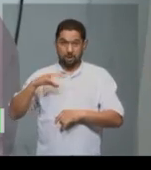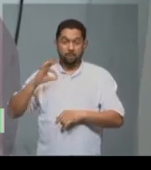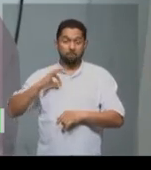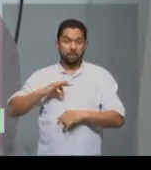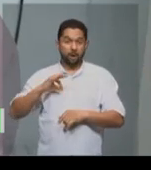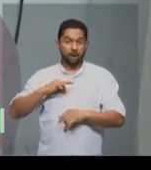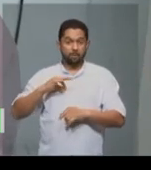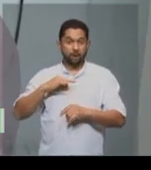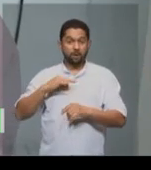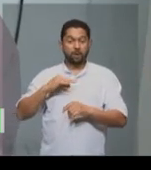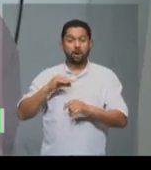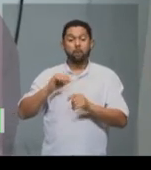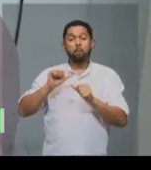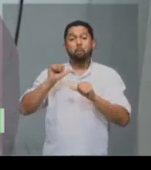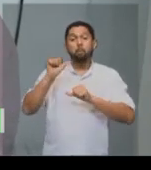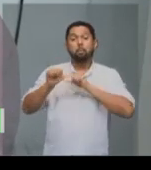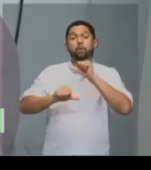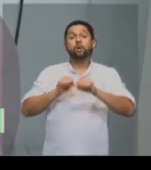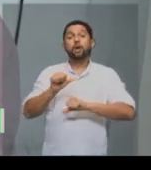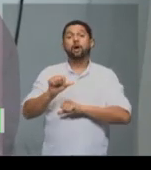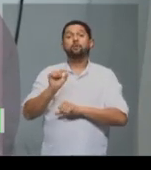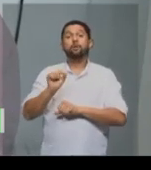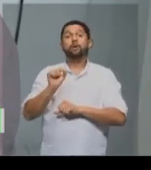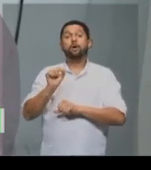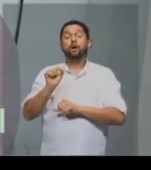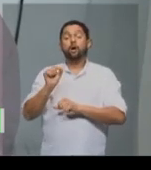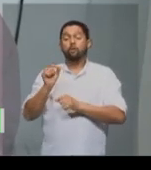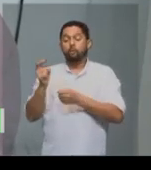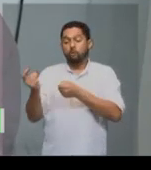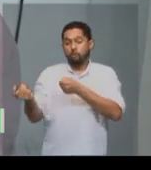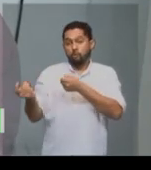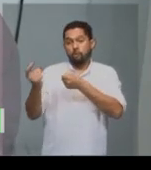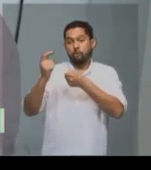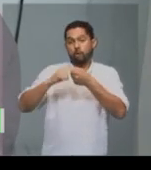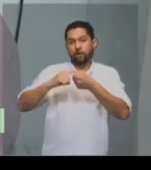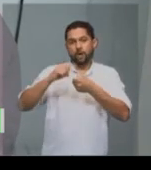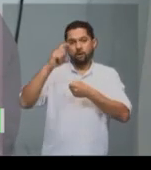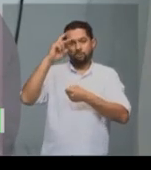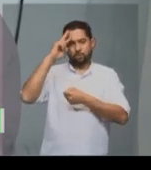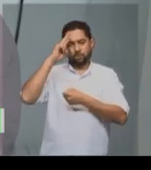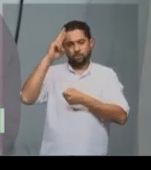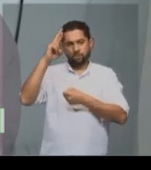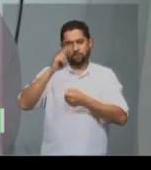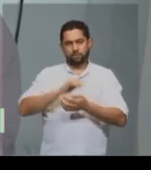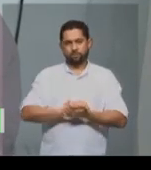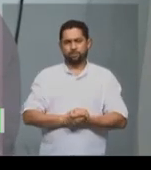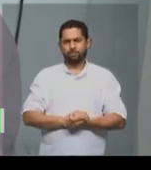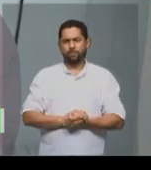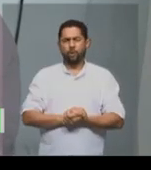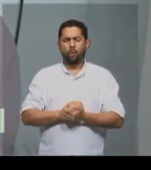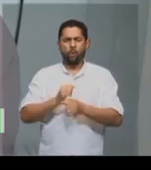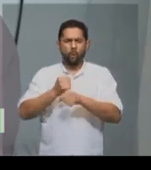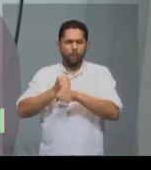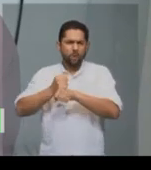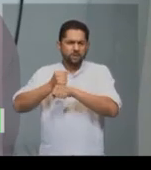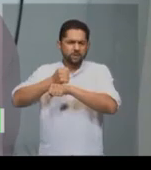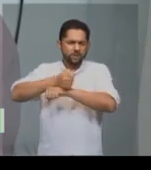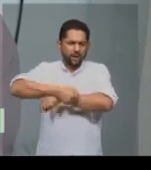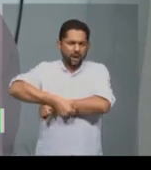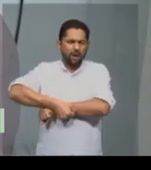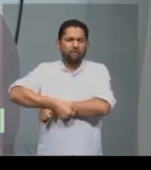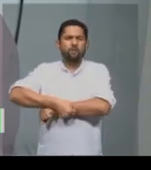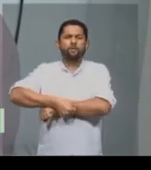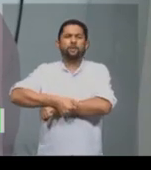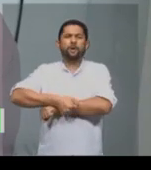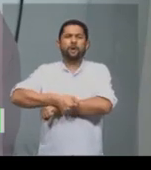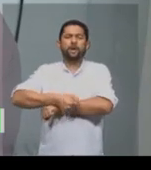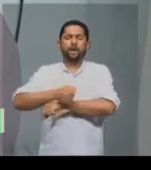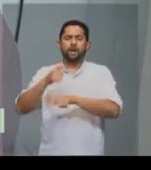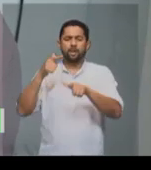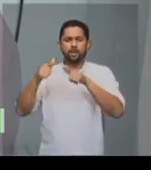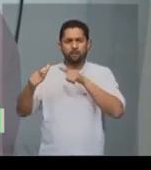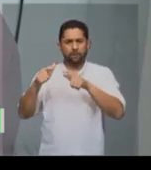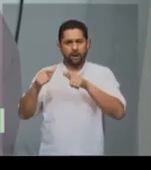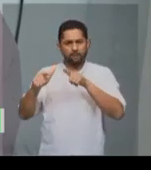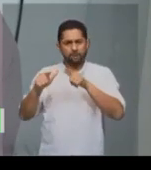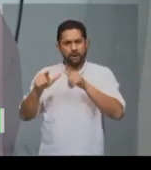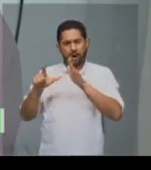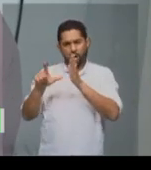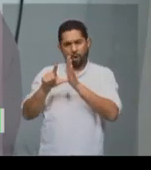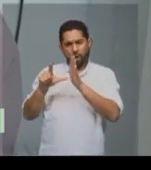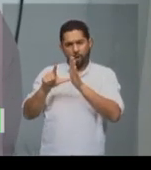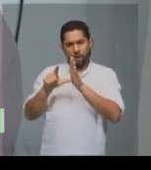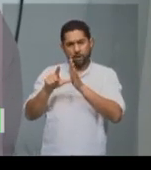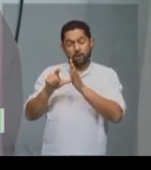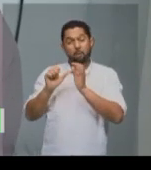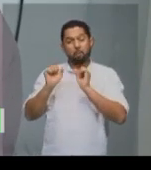convertido ao seu senhor. Este escravo de ganho, ele poderia juntar aos